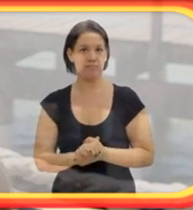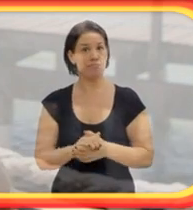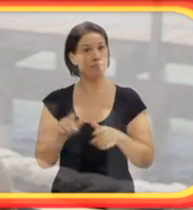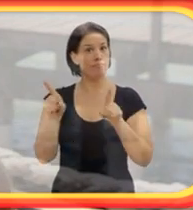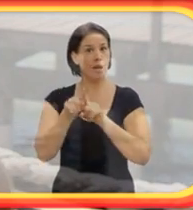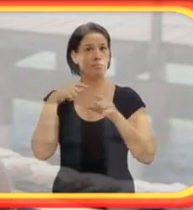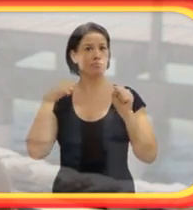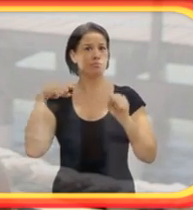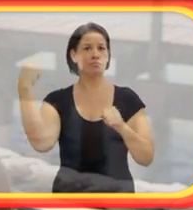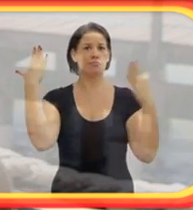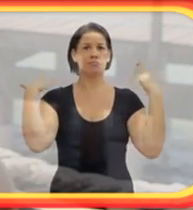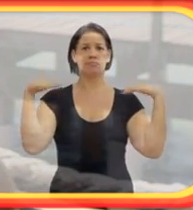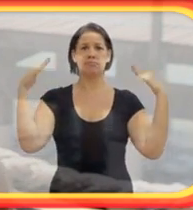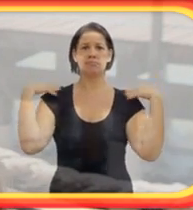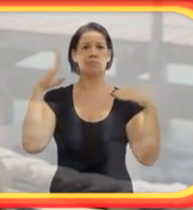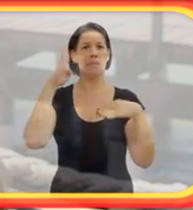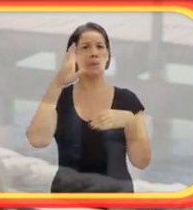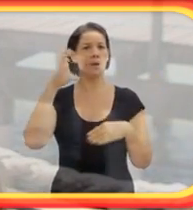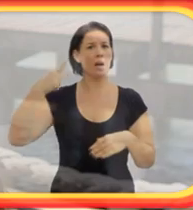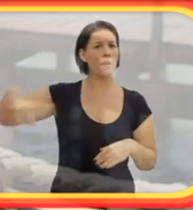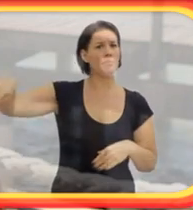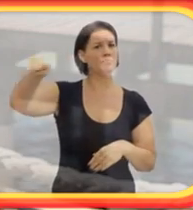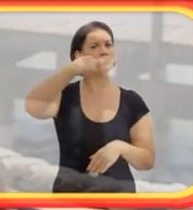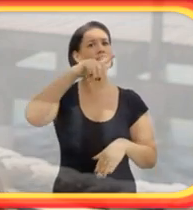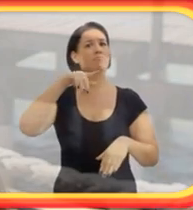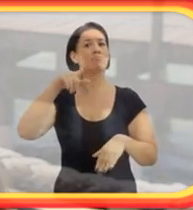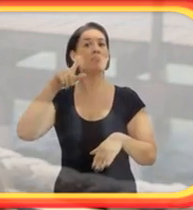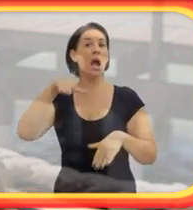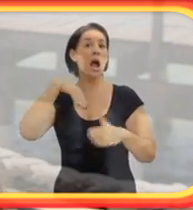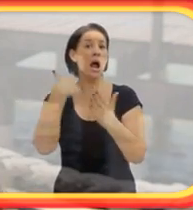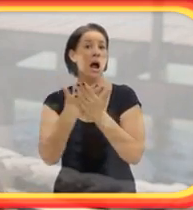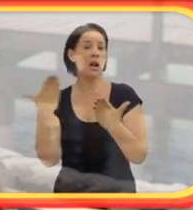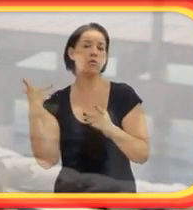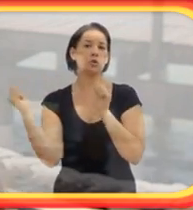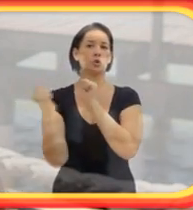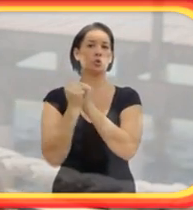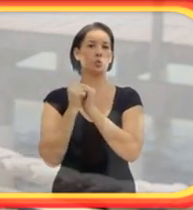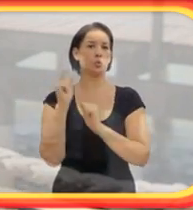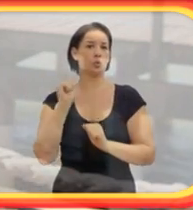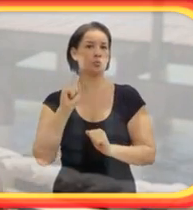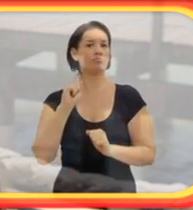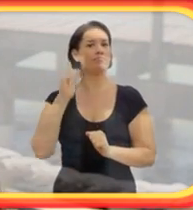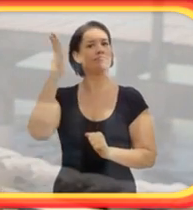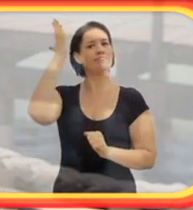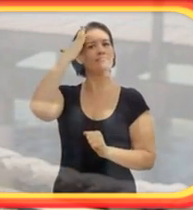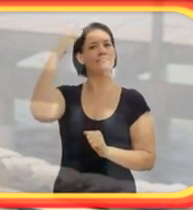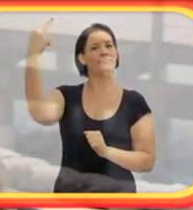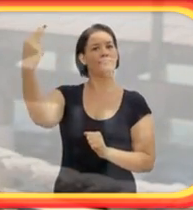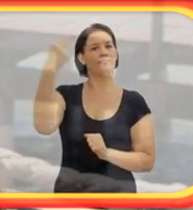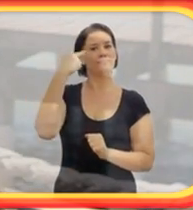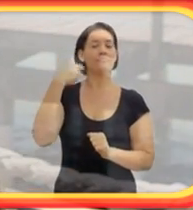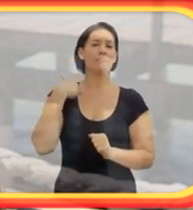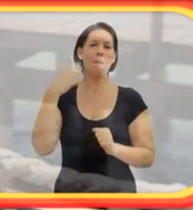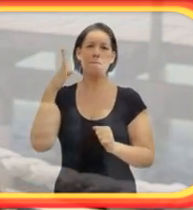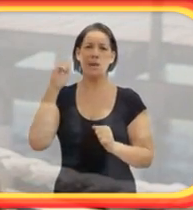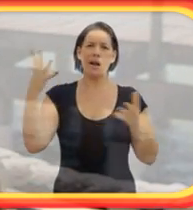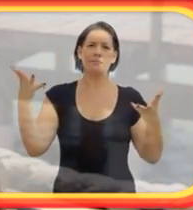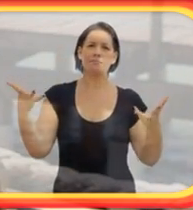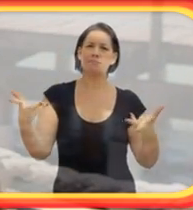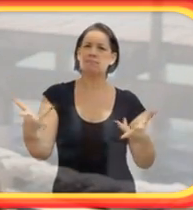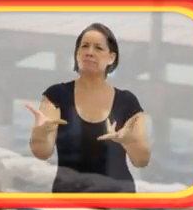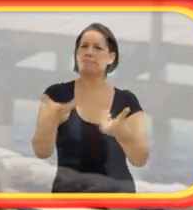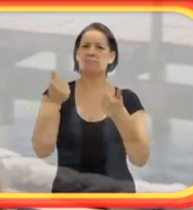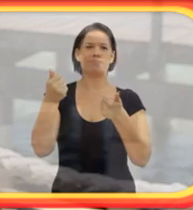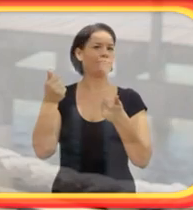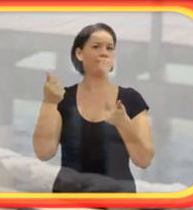também, em Bonar e Camburu, em algumas vezes. Hoje ela já não está mais junto com nós, mas a minha mãe foi fantástica na minha vida, como